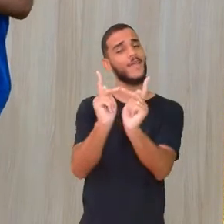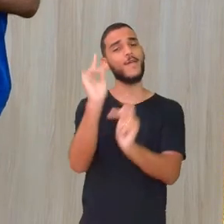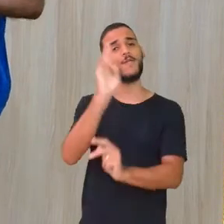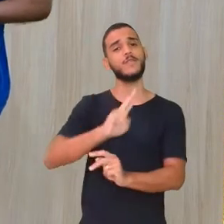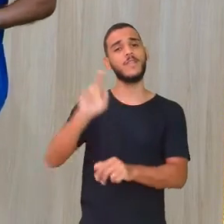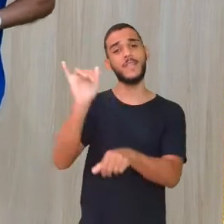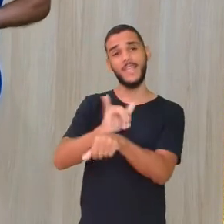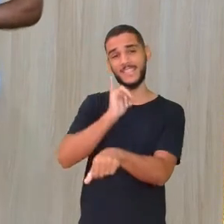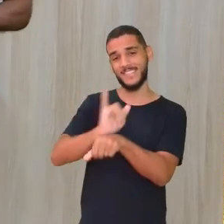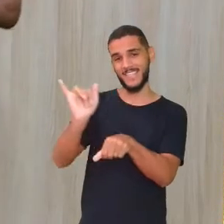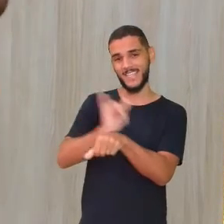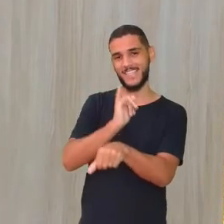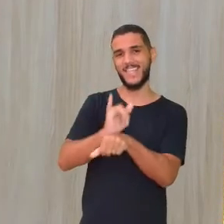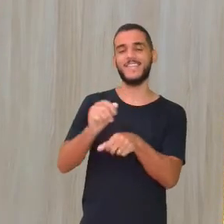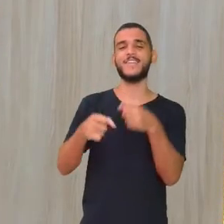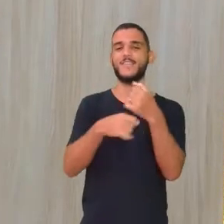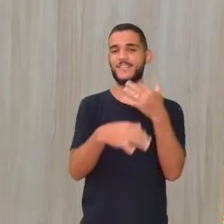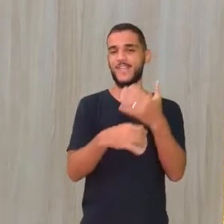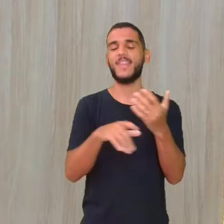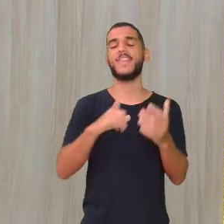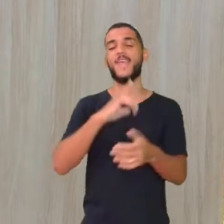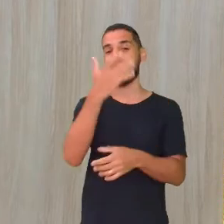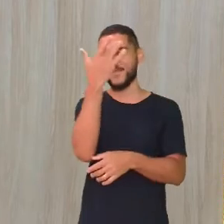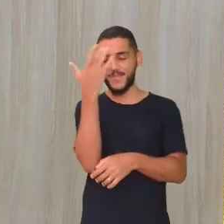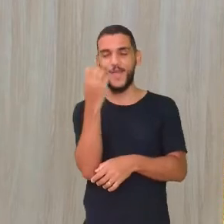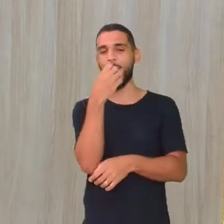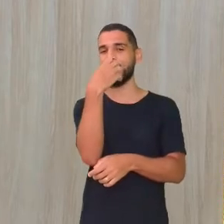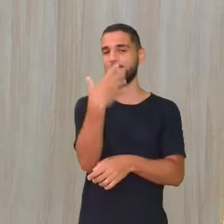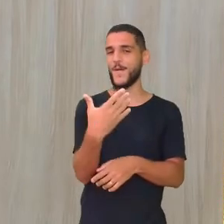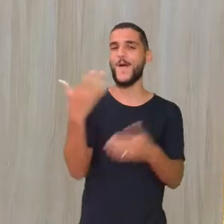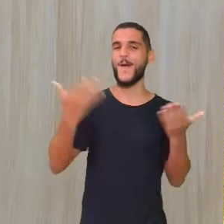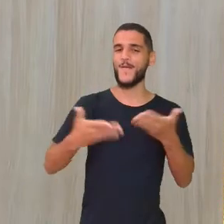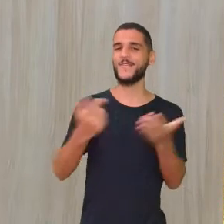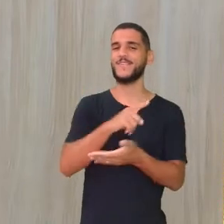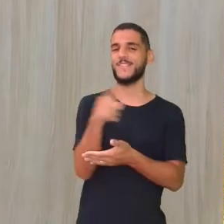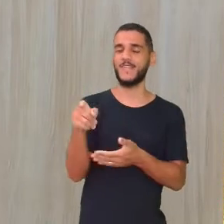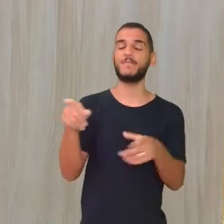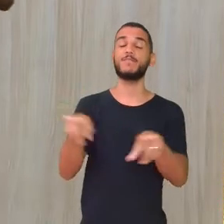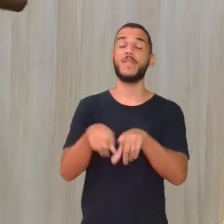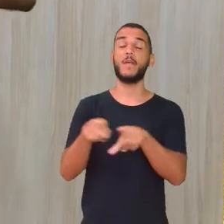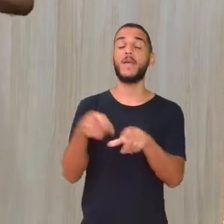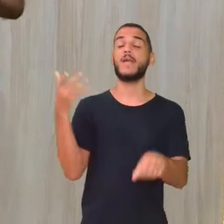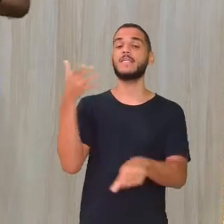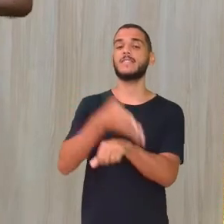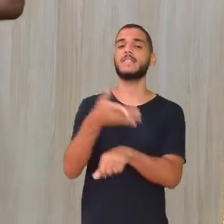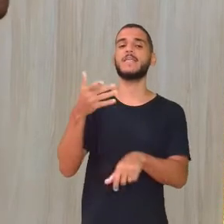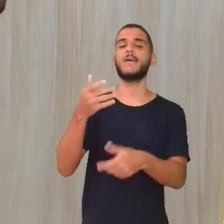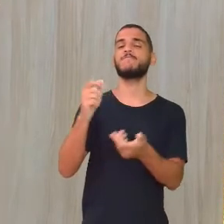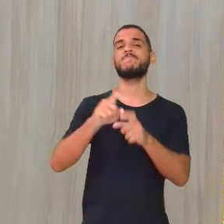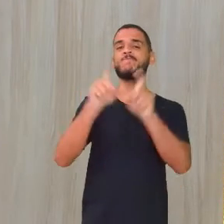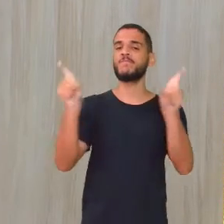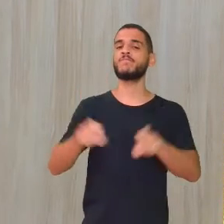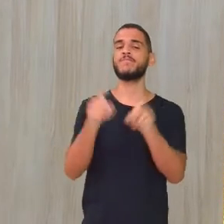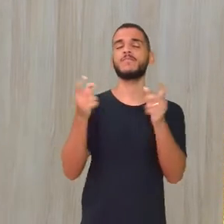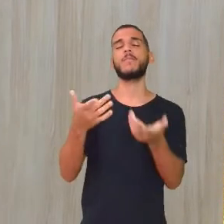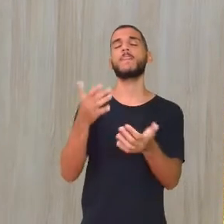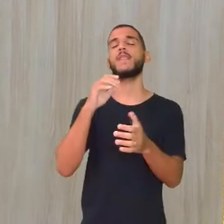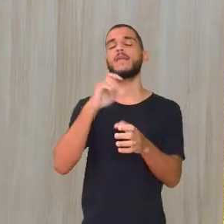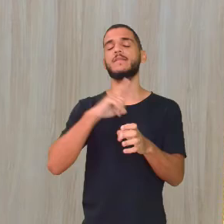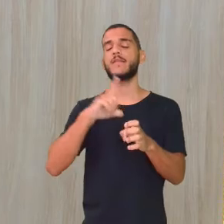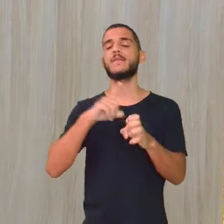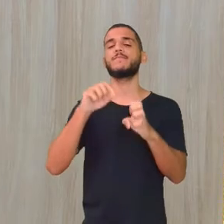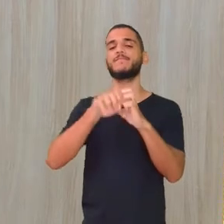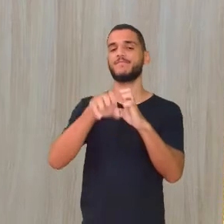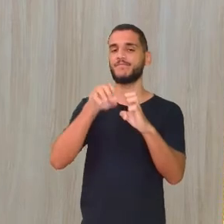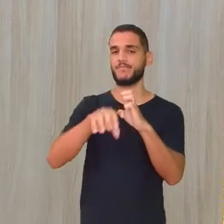a pouco eu vou prestar vocês quem está no chat hoje Vai ter uma pessoa aí hoje aí com você Também você pode acessar pelo computador Isso, o Educa Recife também